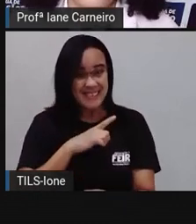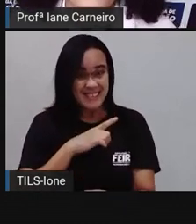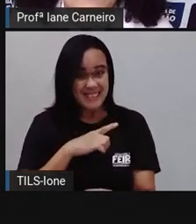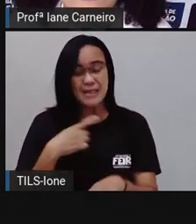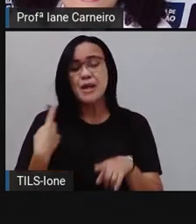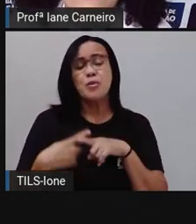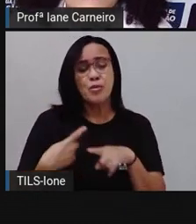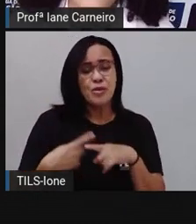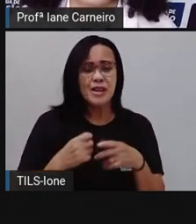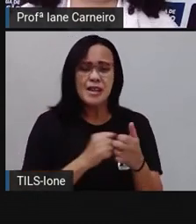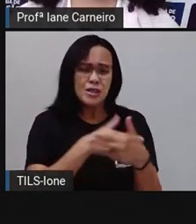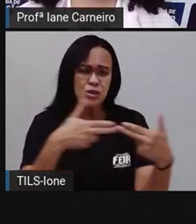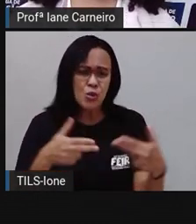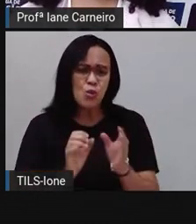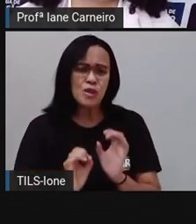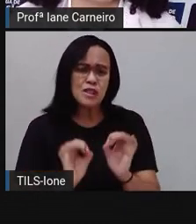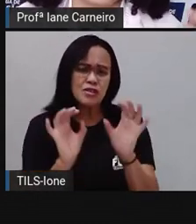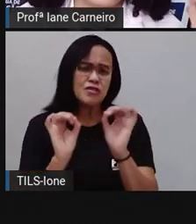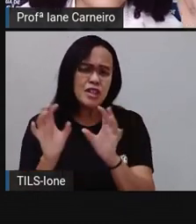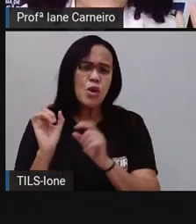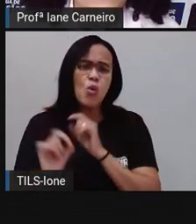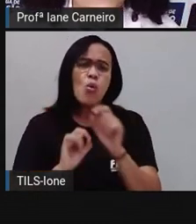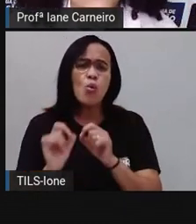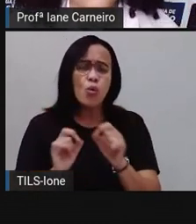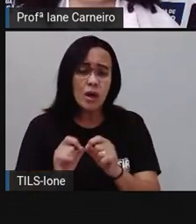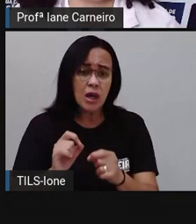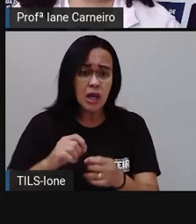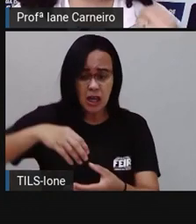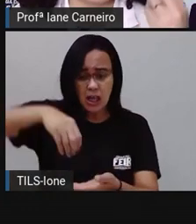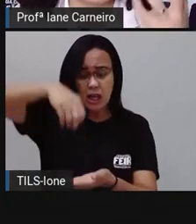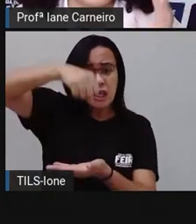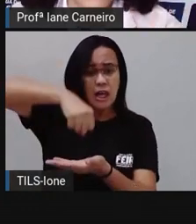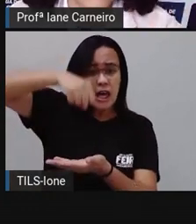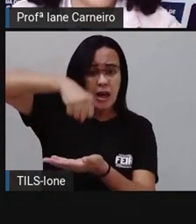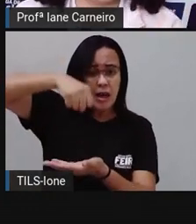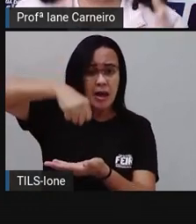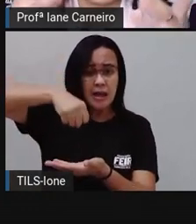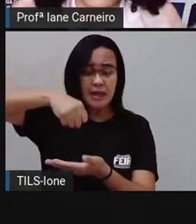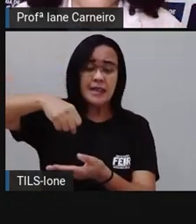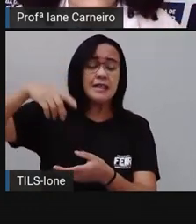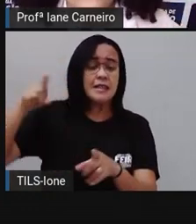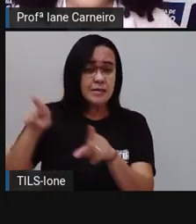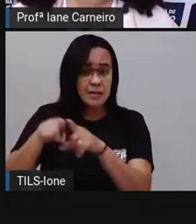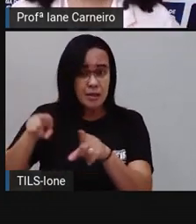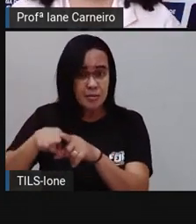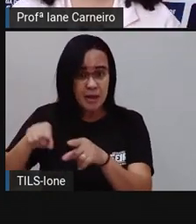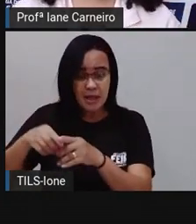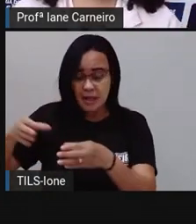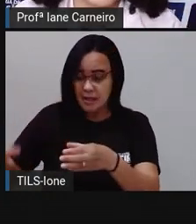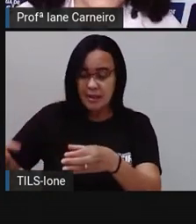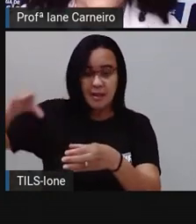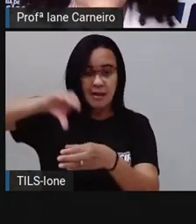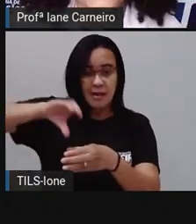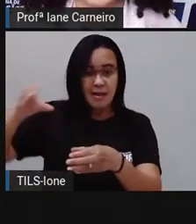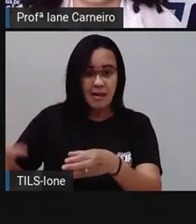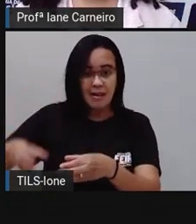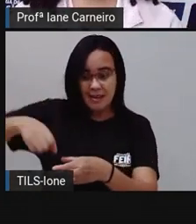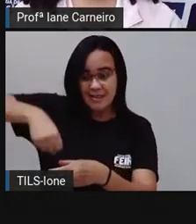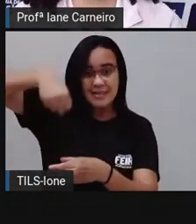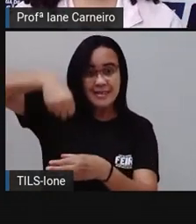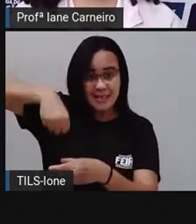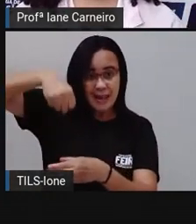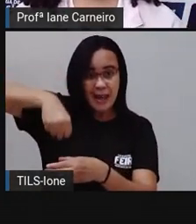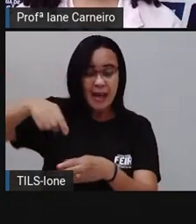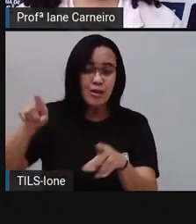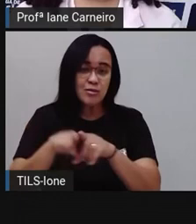produtos das feiras livres, eles são vendidos em saquinhos, né? Em bacias, né? Em cestos, em centos, né?